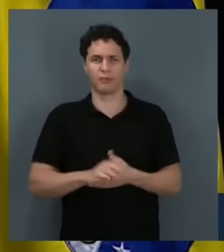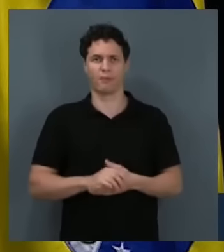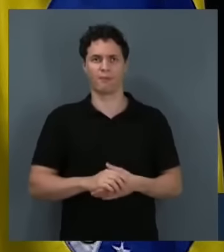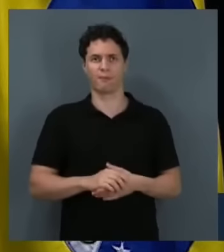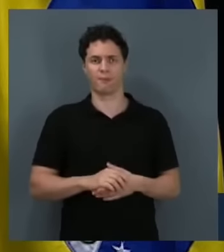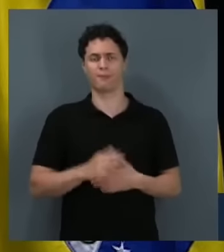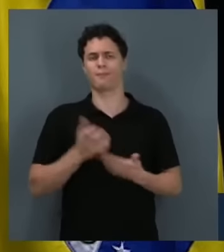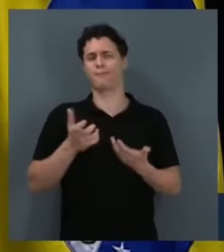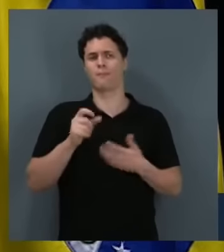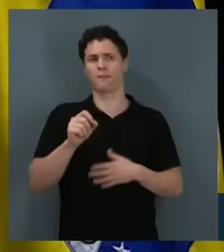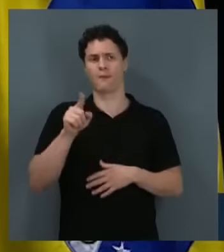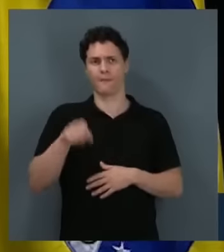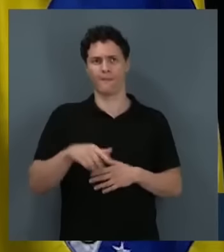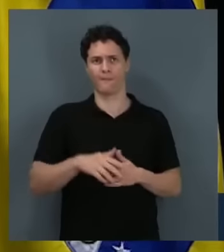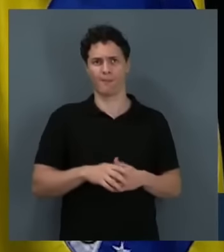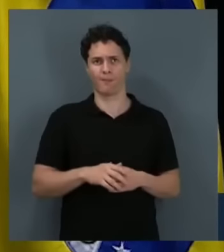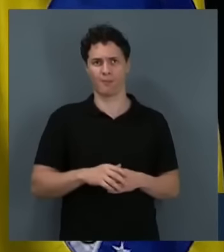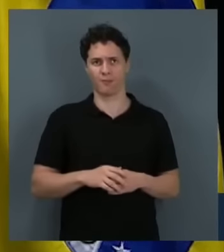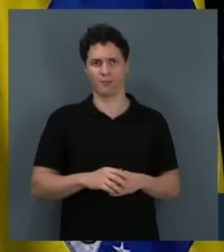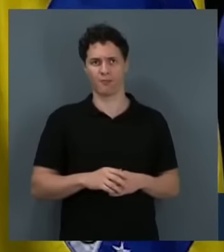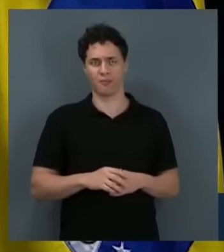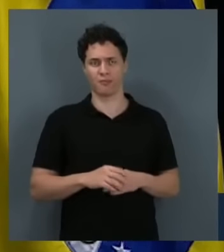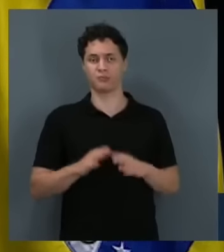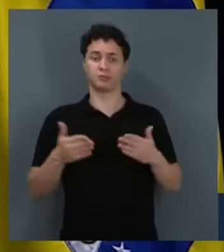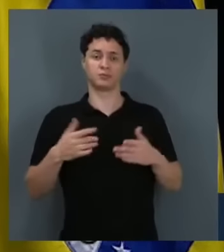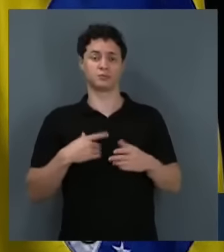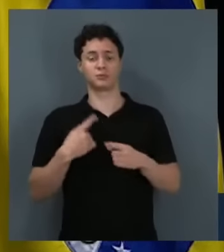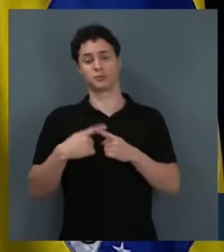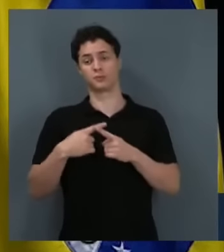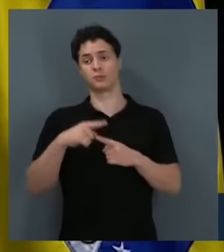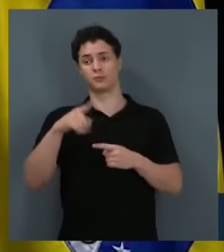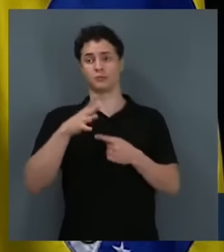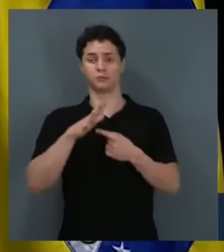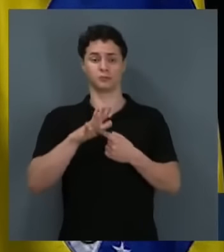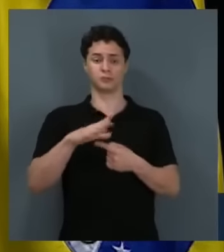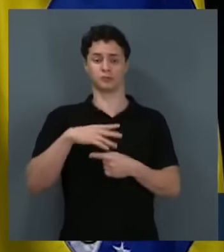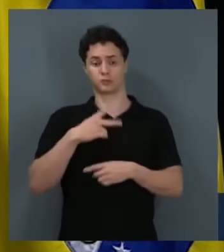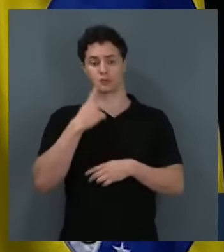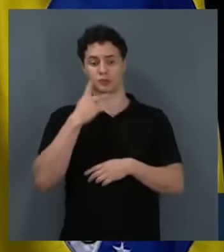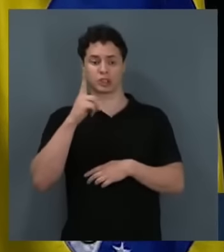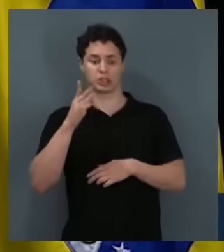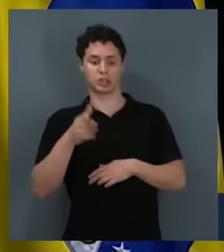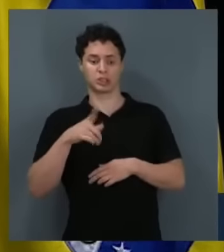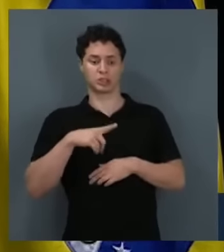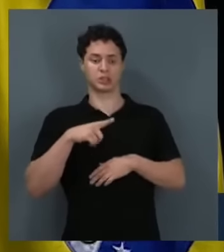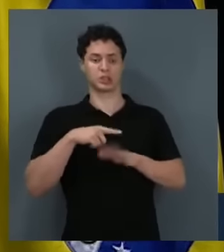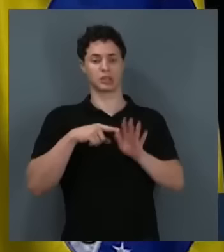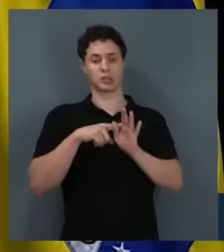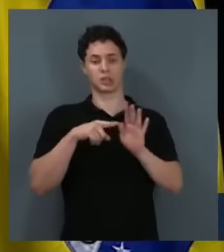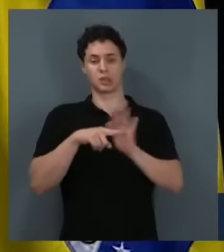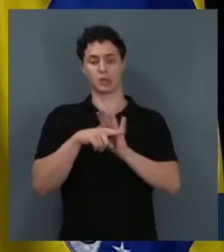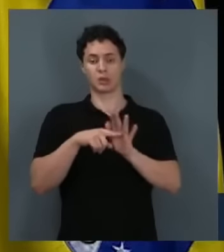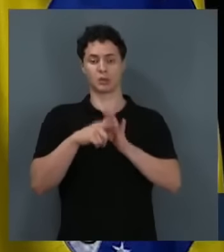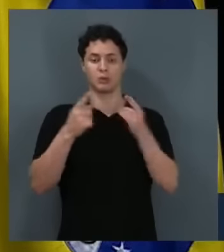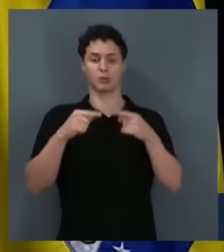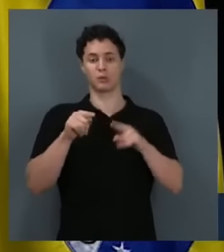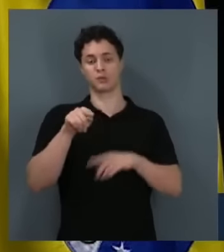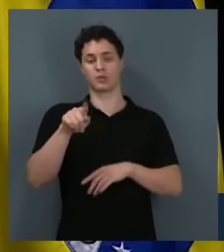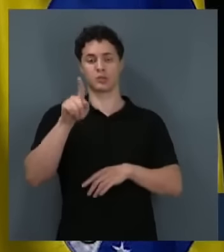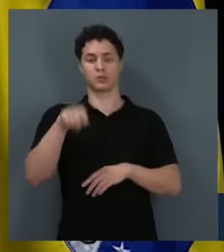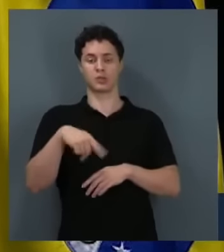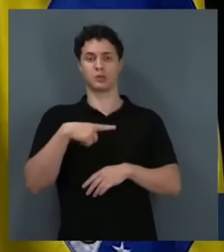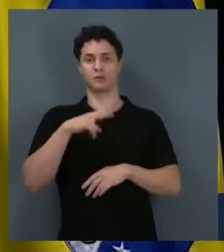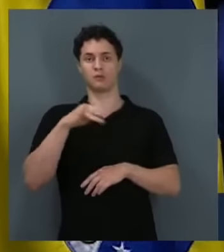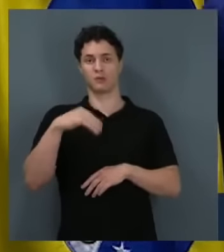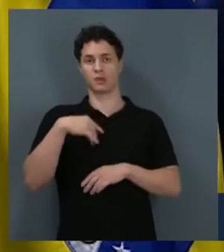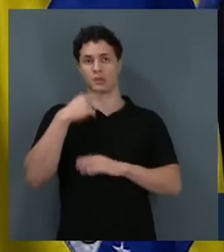O que é isso, cara? Ah, você mostrou, falou na tribuna, já tem um inquérito contra você. Você vai depor no inquérito. Ah,